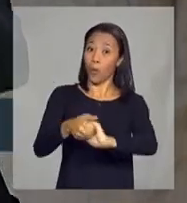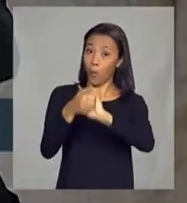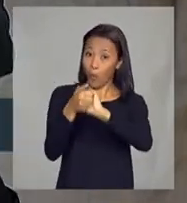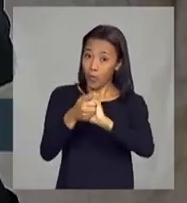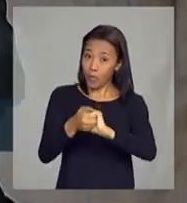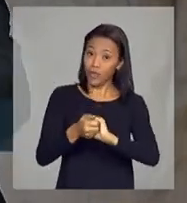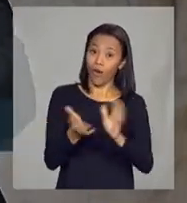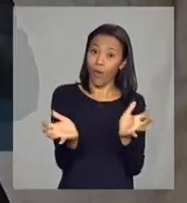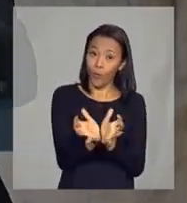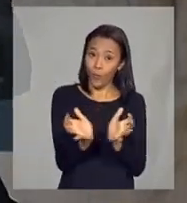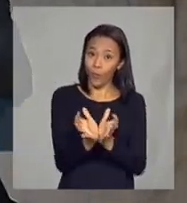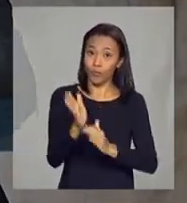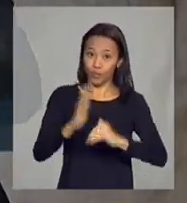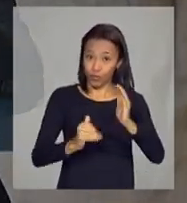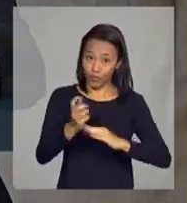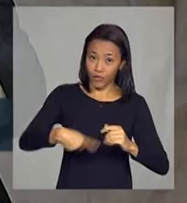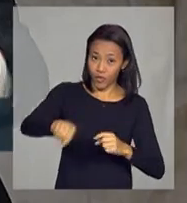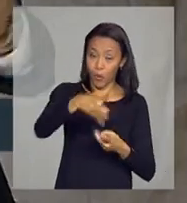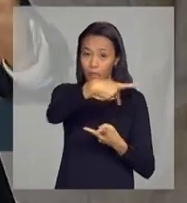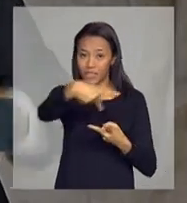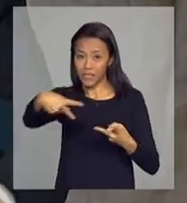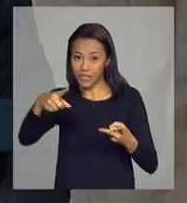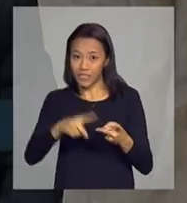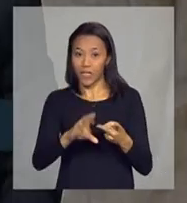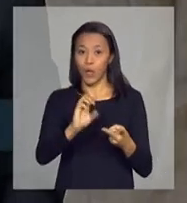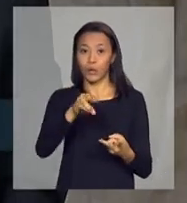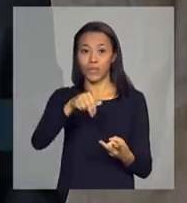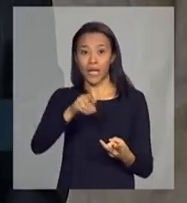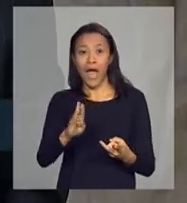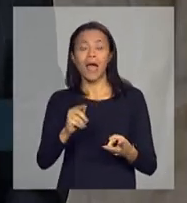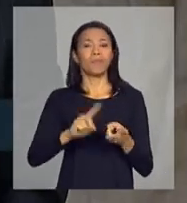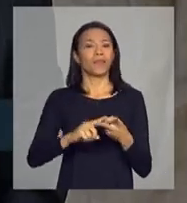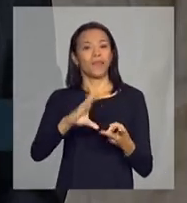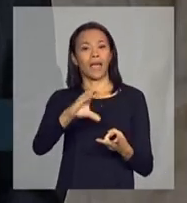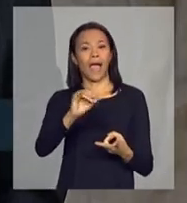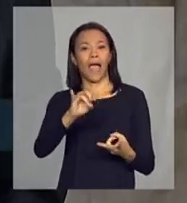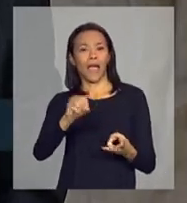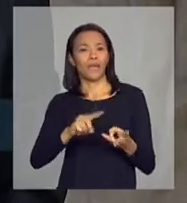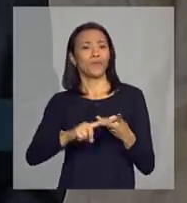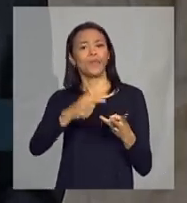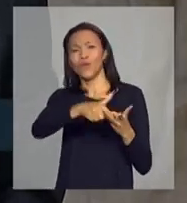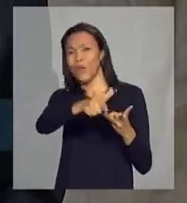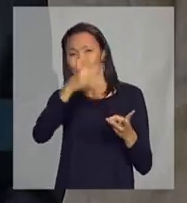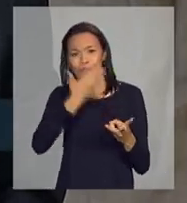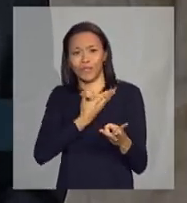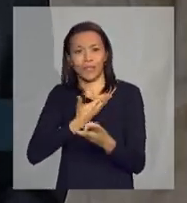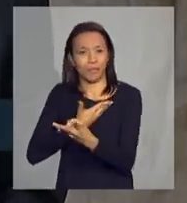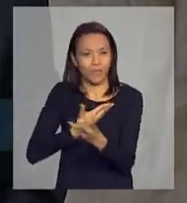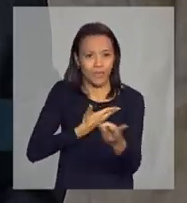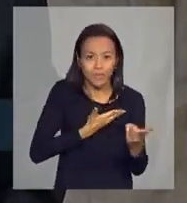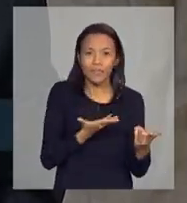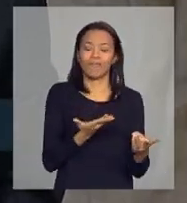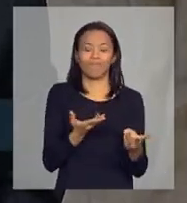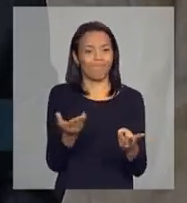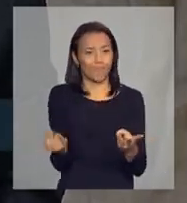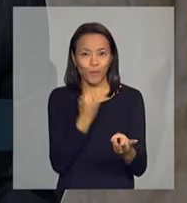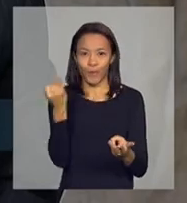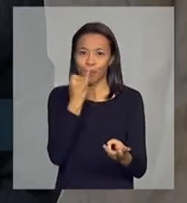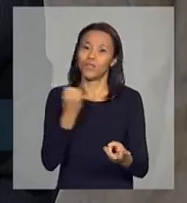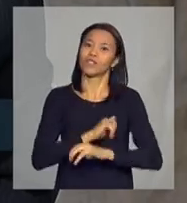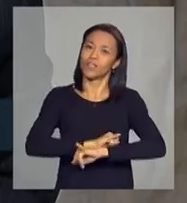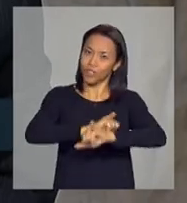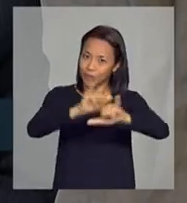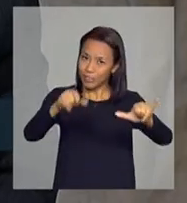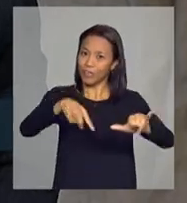Está aí o presidente da Conab, está o Caio, o Neirinha, enfim, os outros colegas da mesa, por esse anúncio tão importante para um país